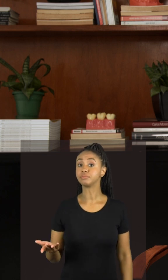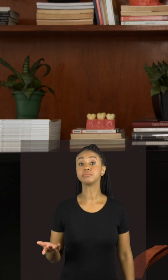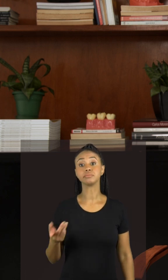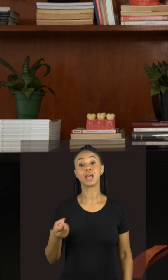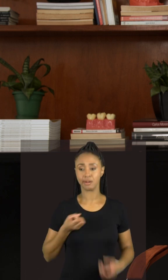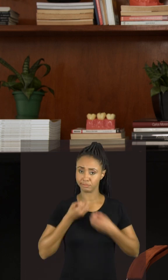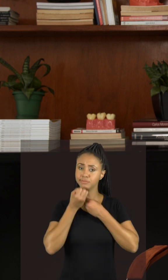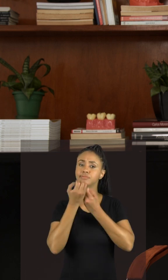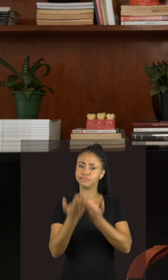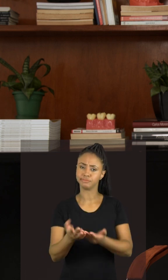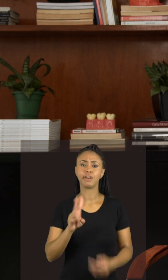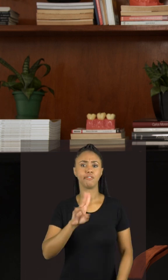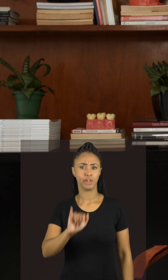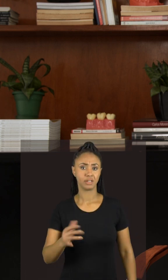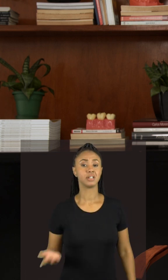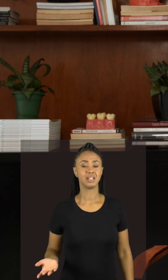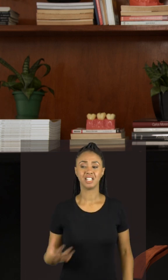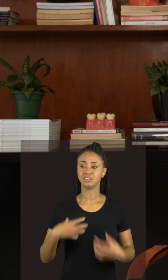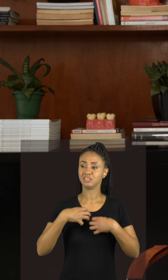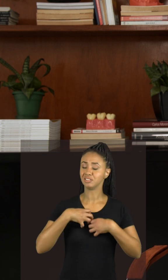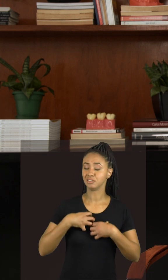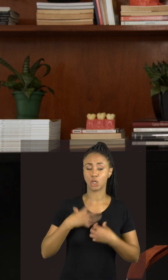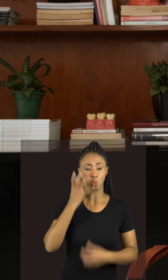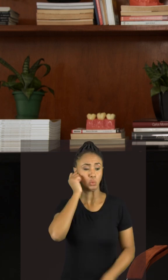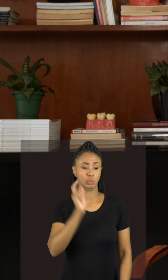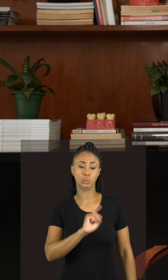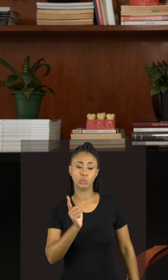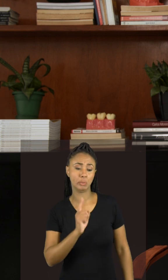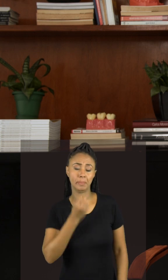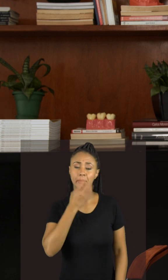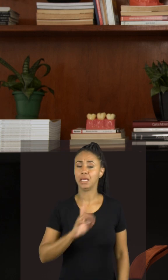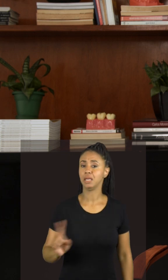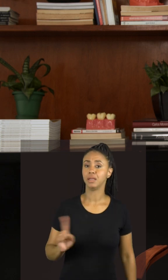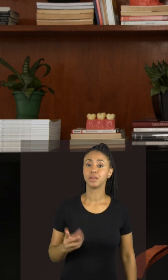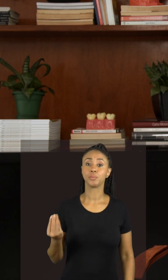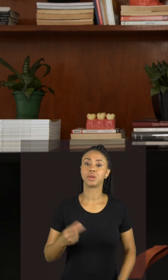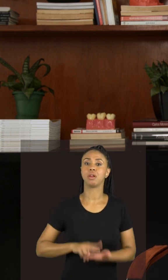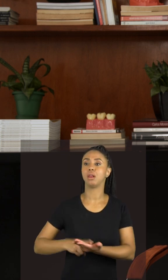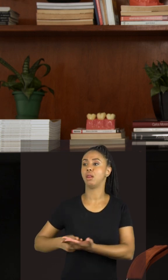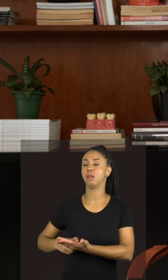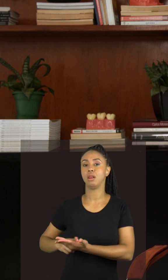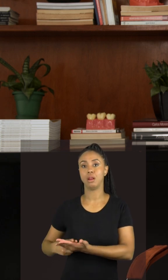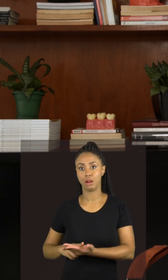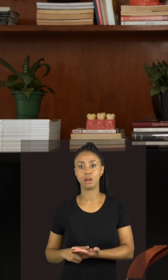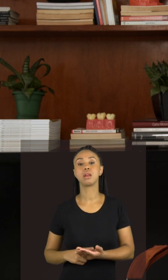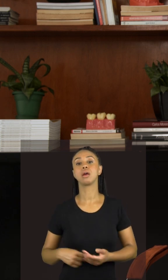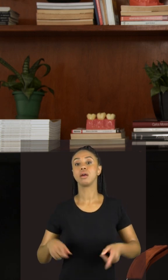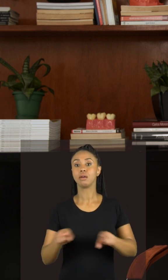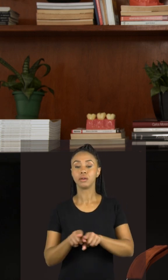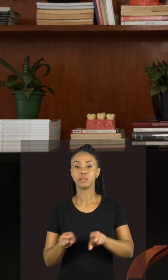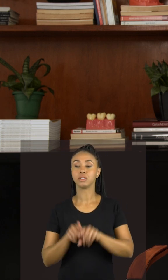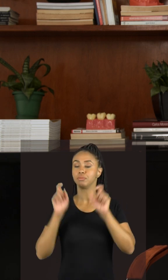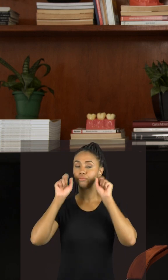relatar uma sensação de noite mal dormida, devido a esse sono agitado e também a esse